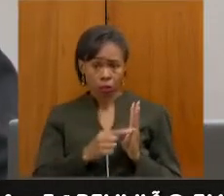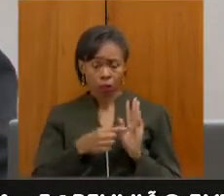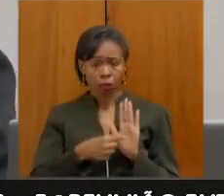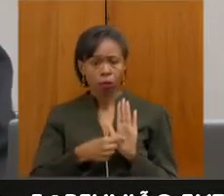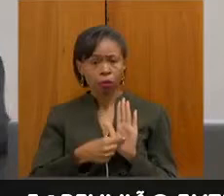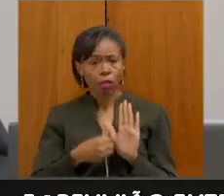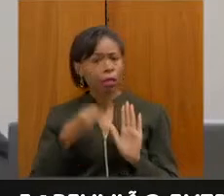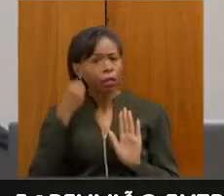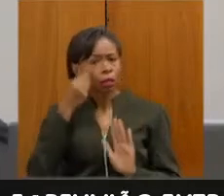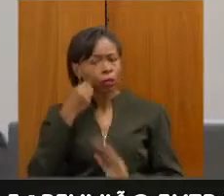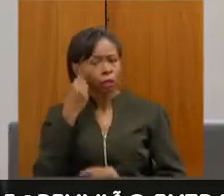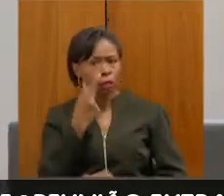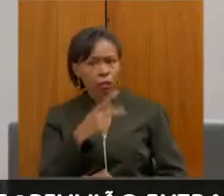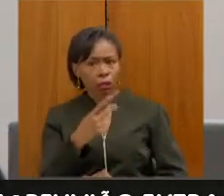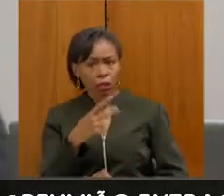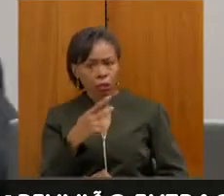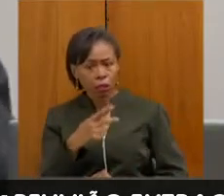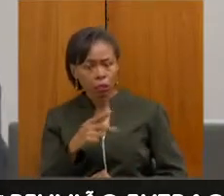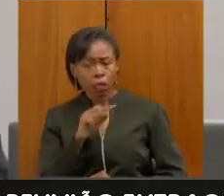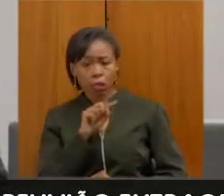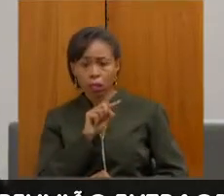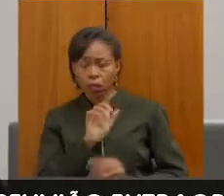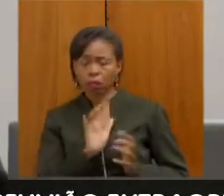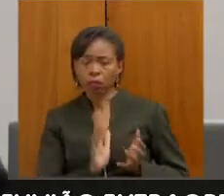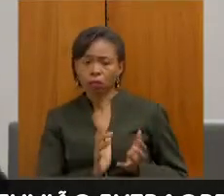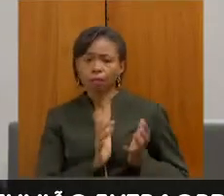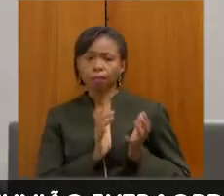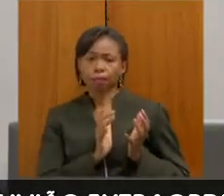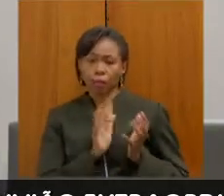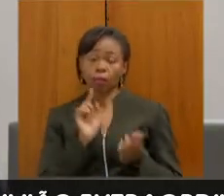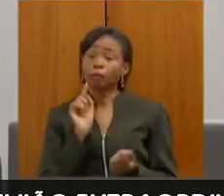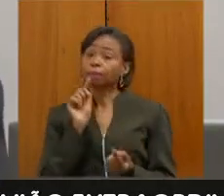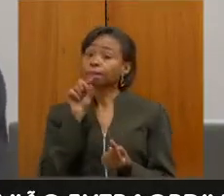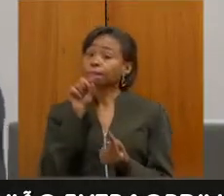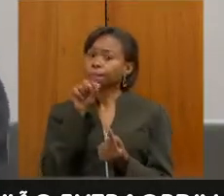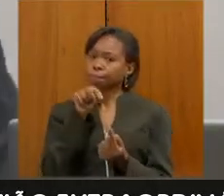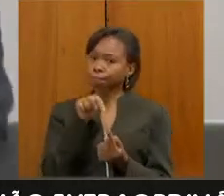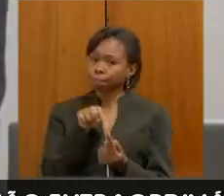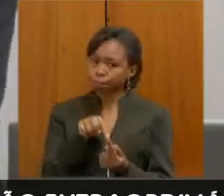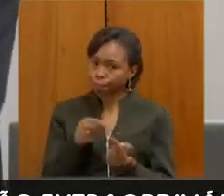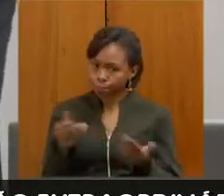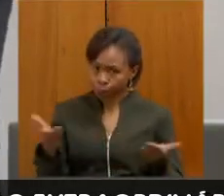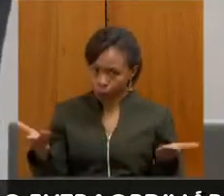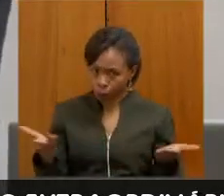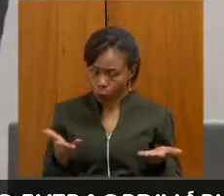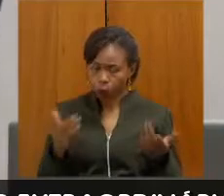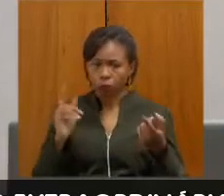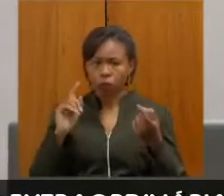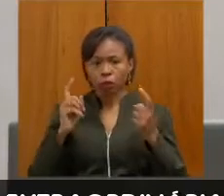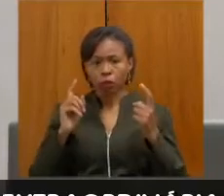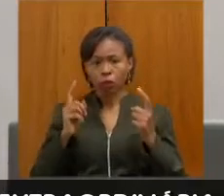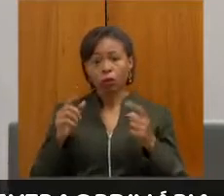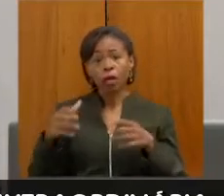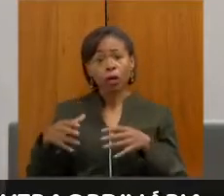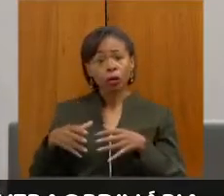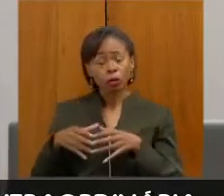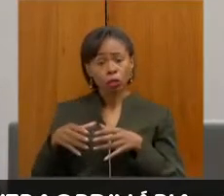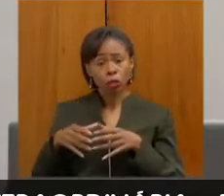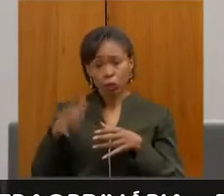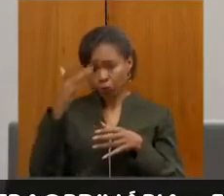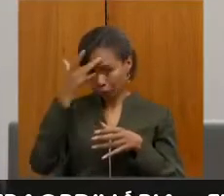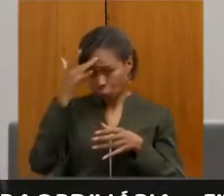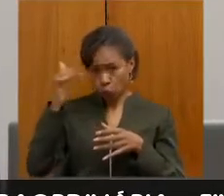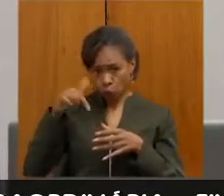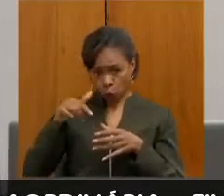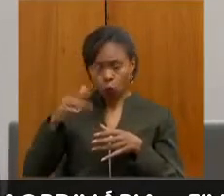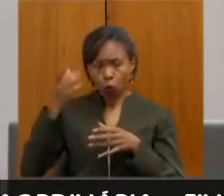em suas instituições. E o objetivo dessa audiência é que, através da nossa comissão, a gente possa sair